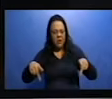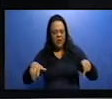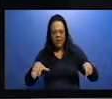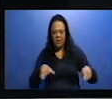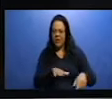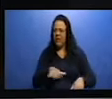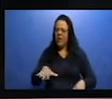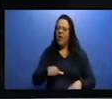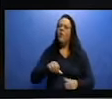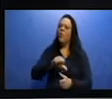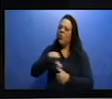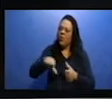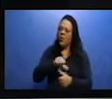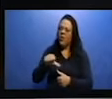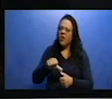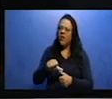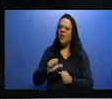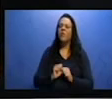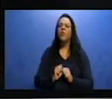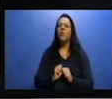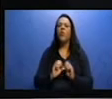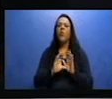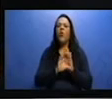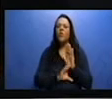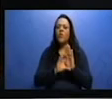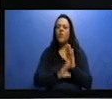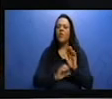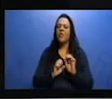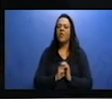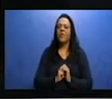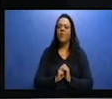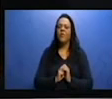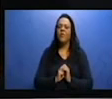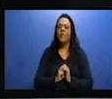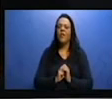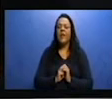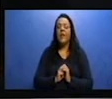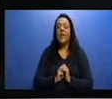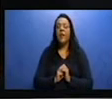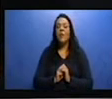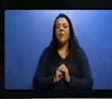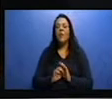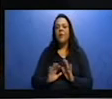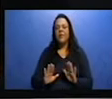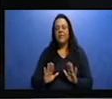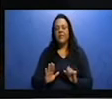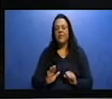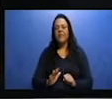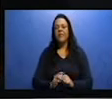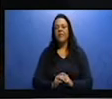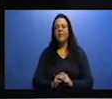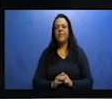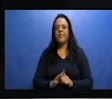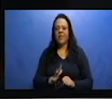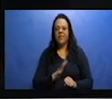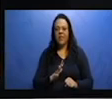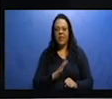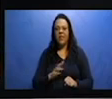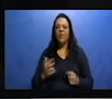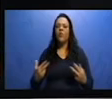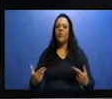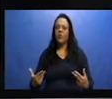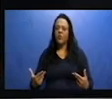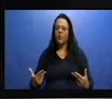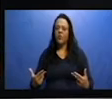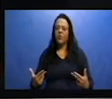Mas a cidade, elas têm alguns aspectos em comum aí, né? Então tem uma densidade populacional, ou